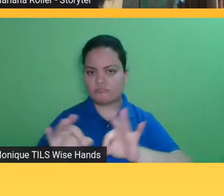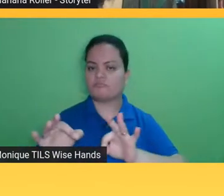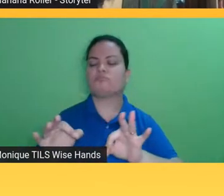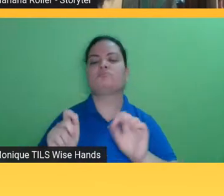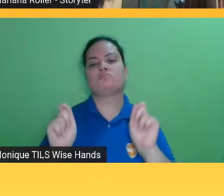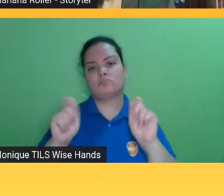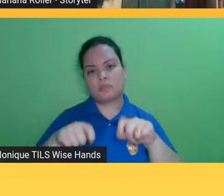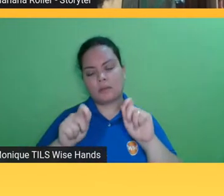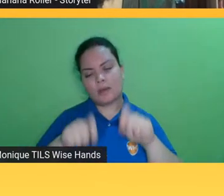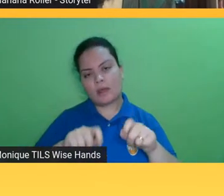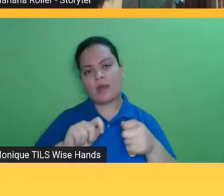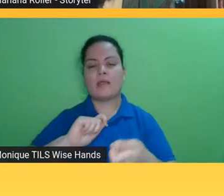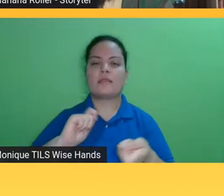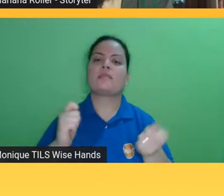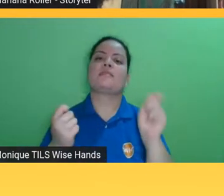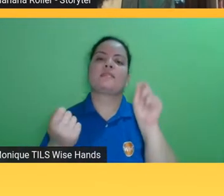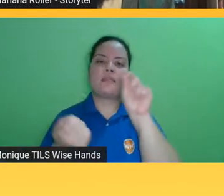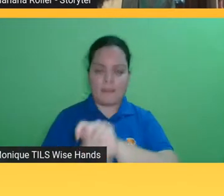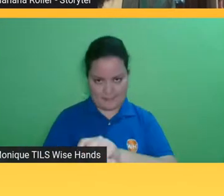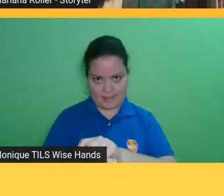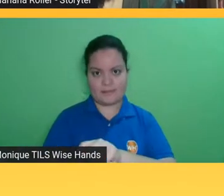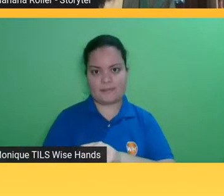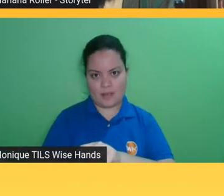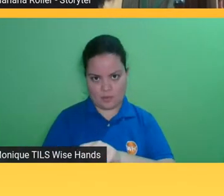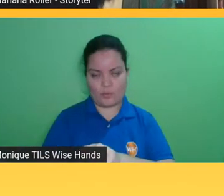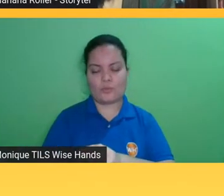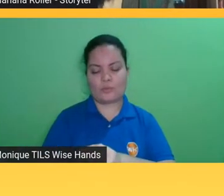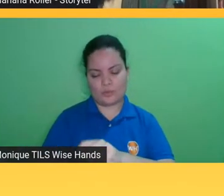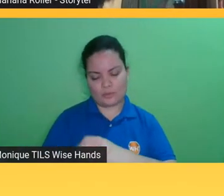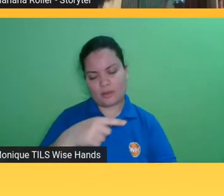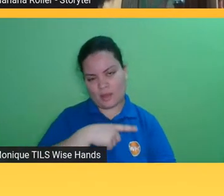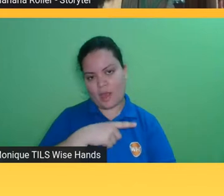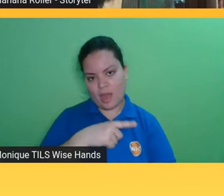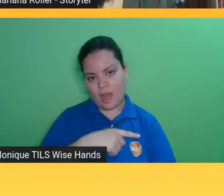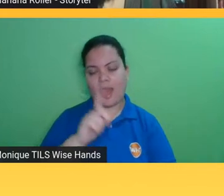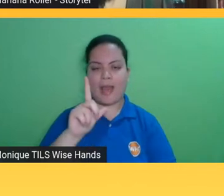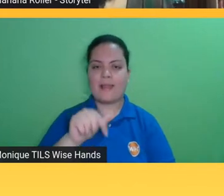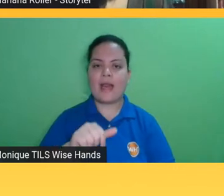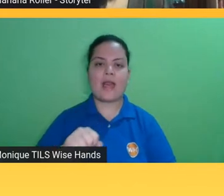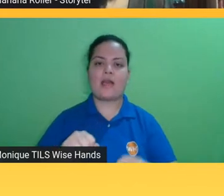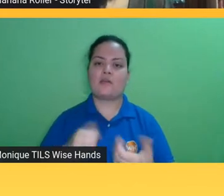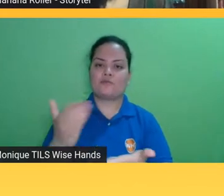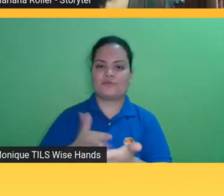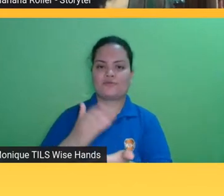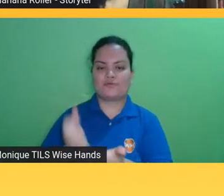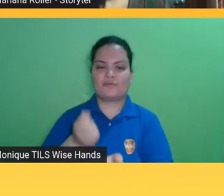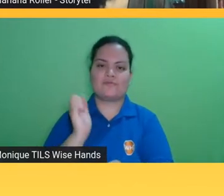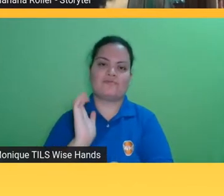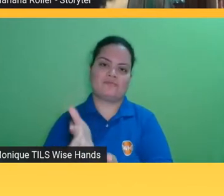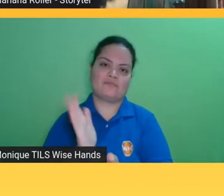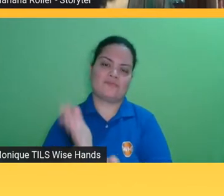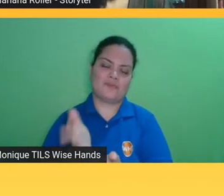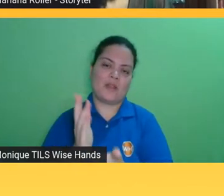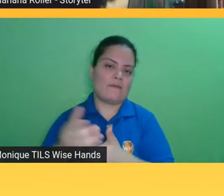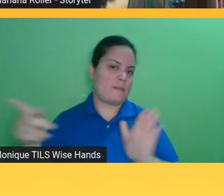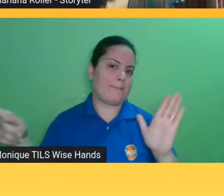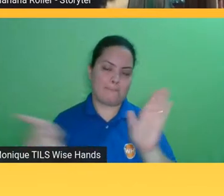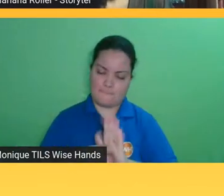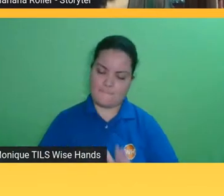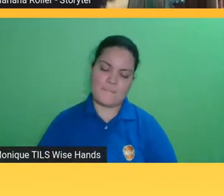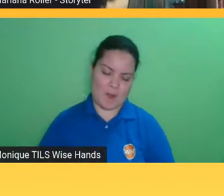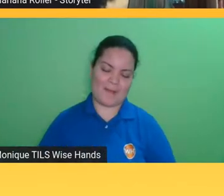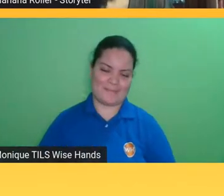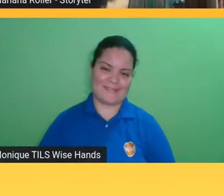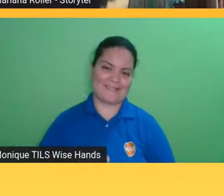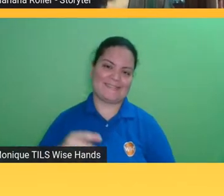especial então e por ser um formato diferente o que é um formato patenteado pela Wise Hands ele não